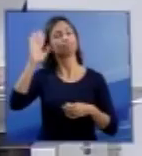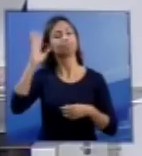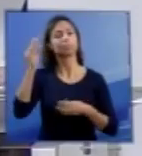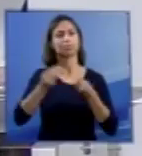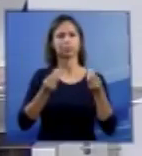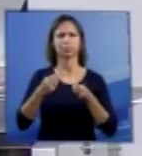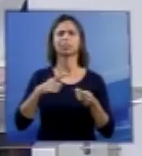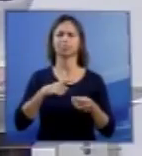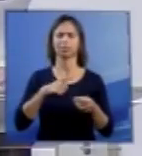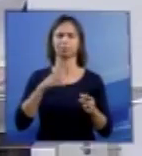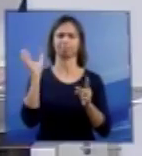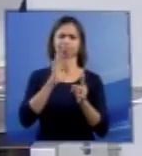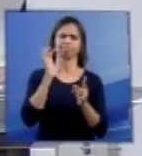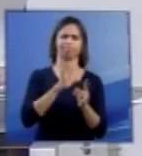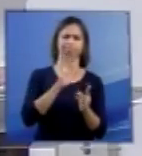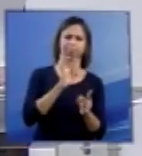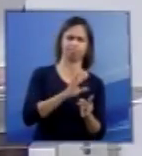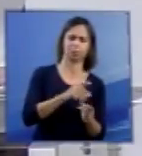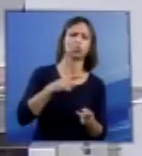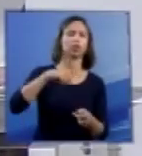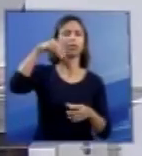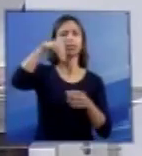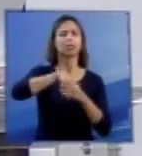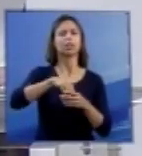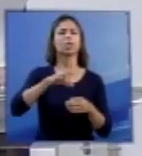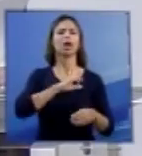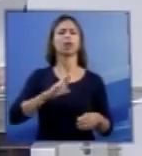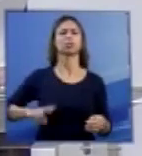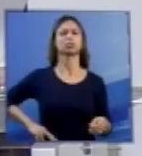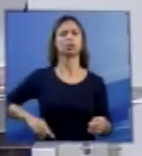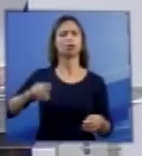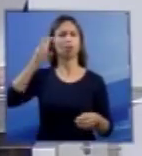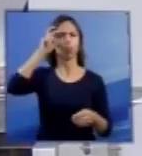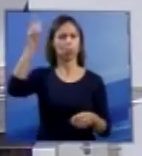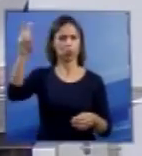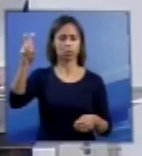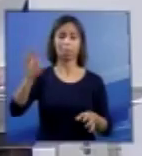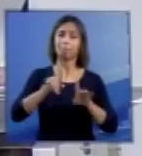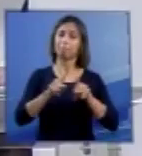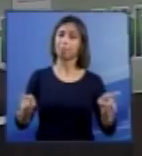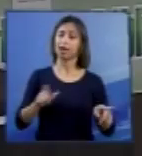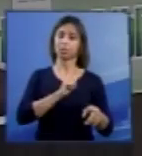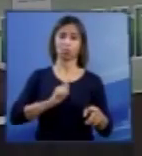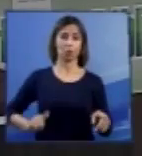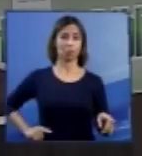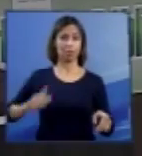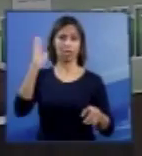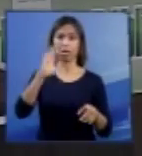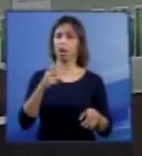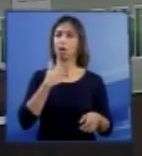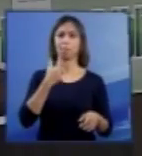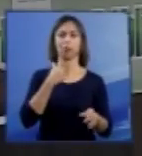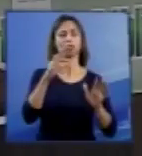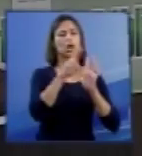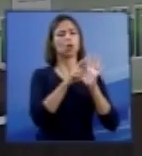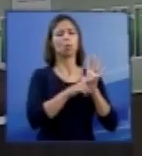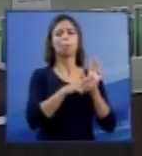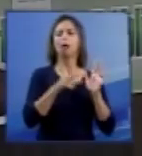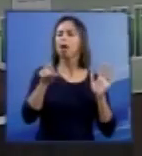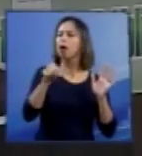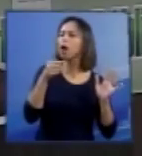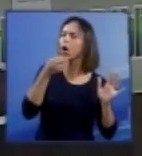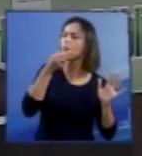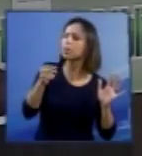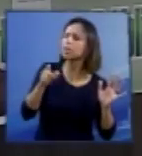impregnação religiosa da cultura em nosso país, o Estado não pode regular-se por definições religiosas.